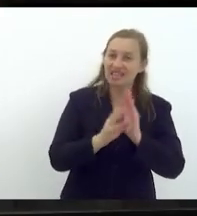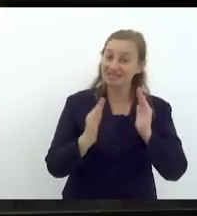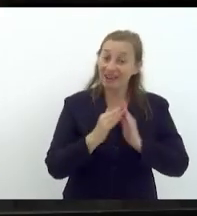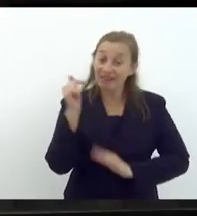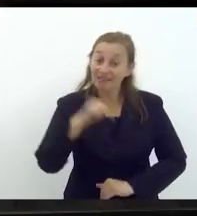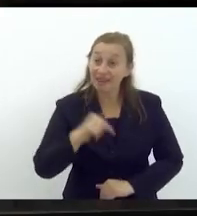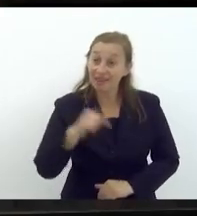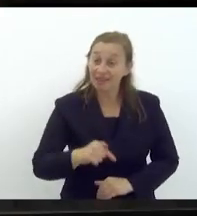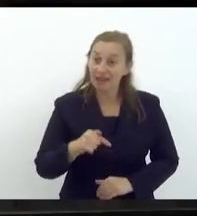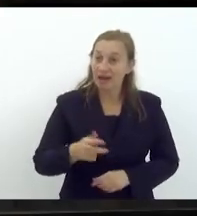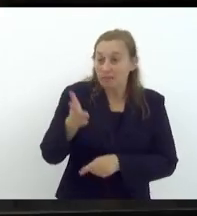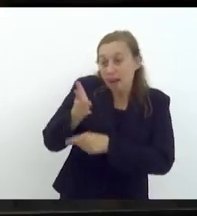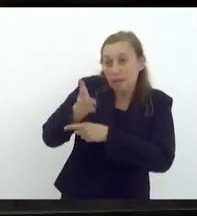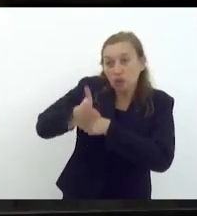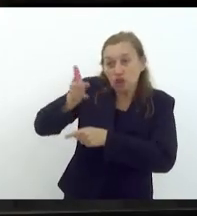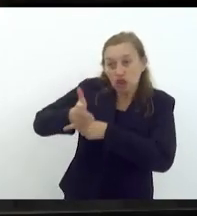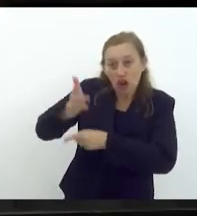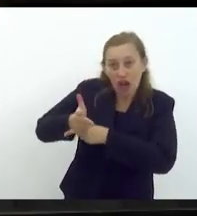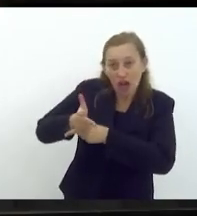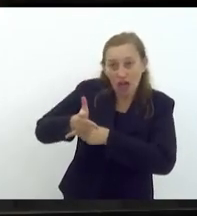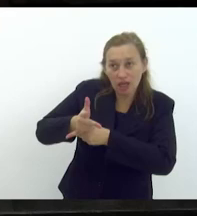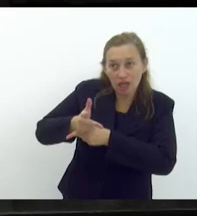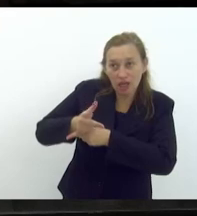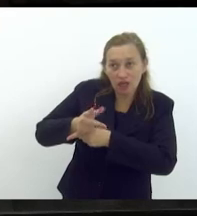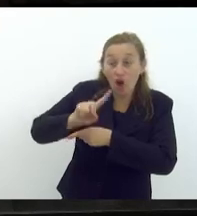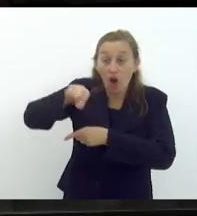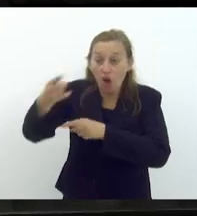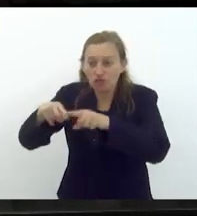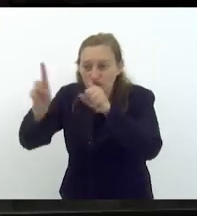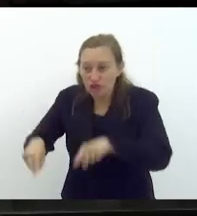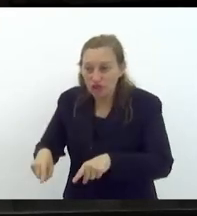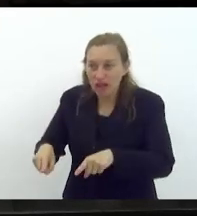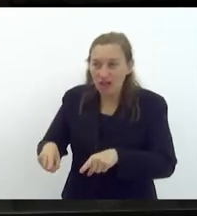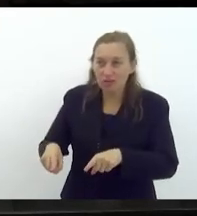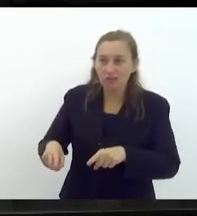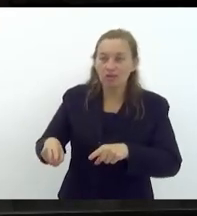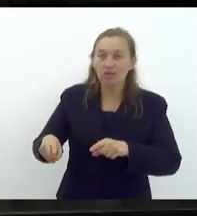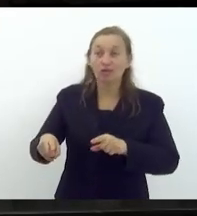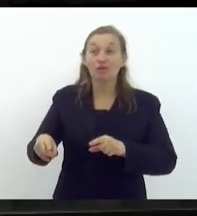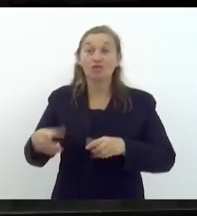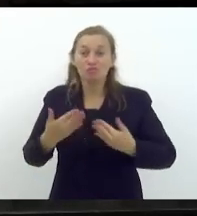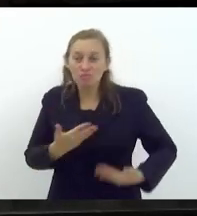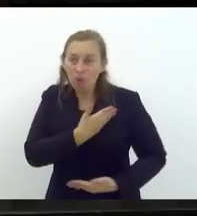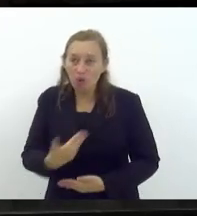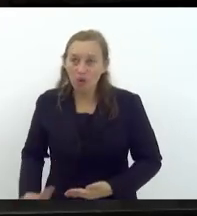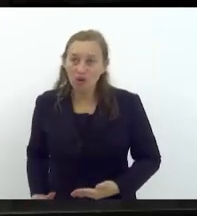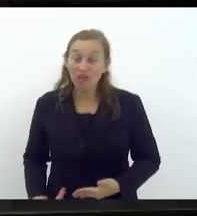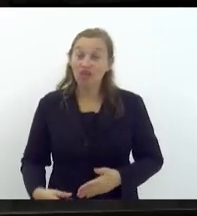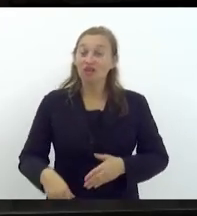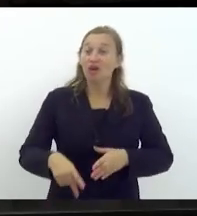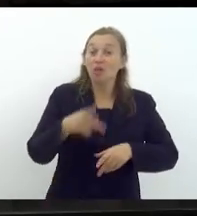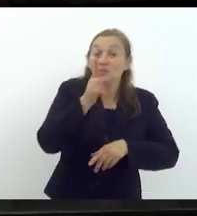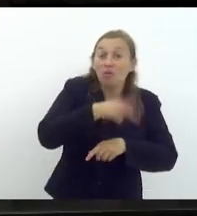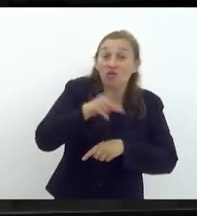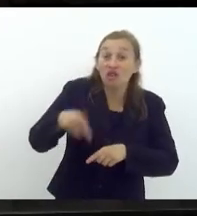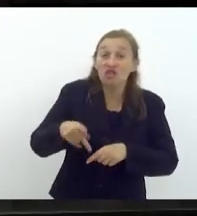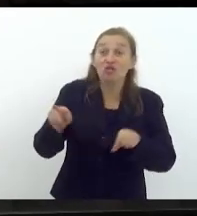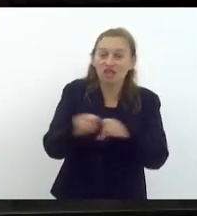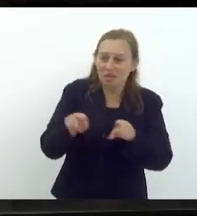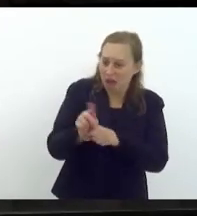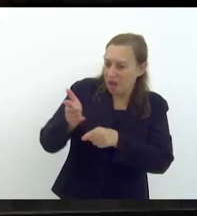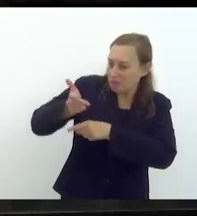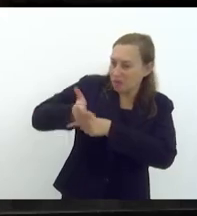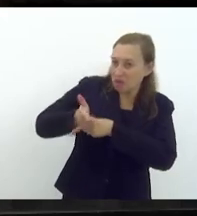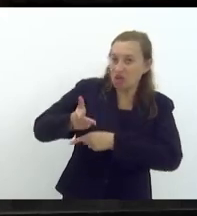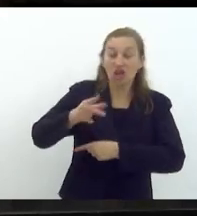para monitorar outros funcionários públicos, como professor, que tem que ser monitorado também, já que tem que